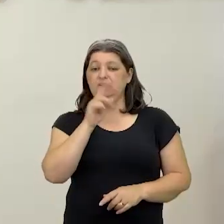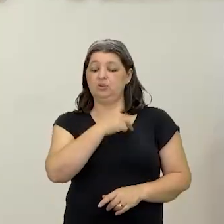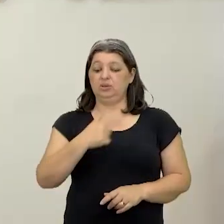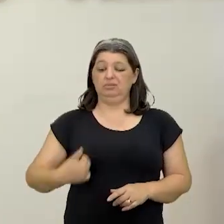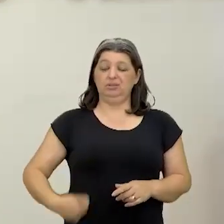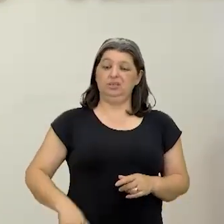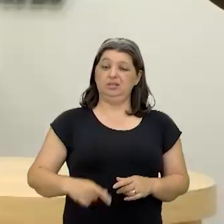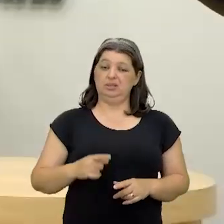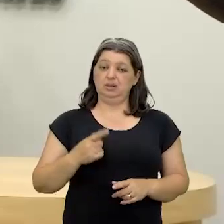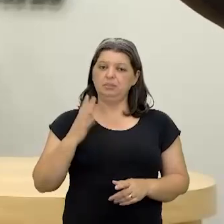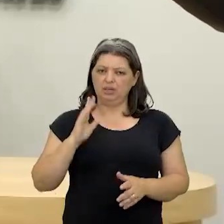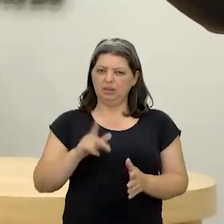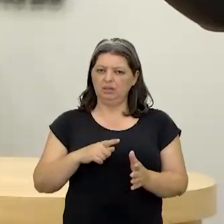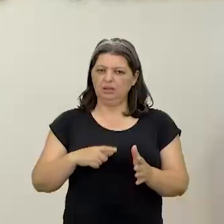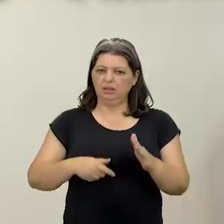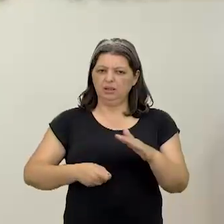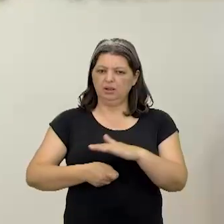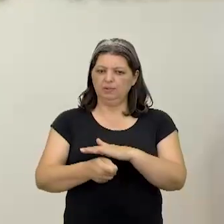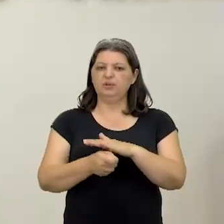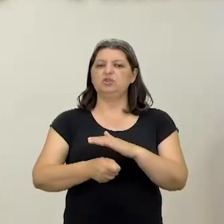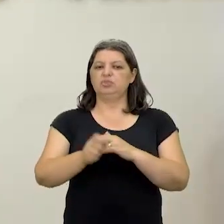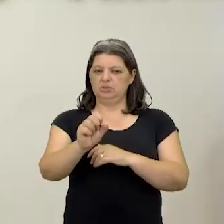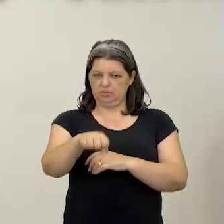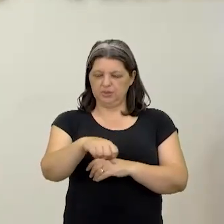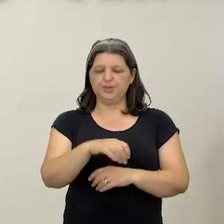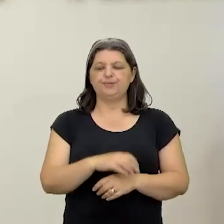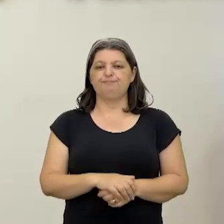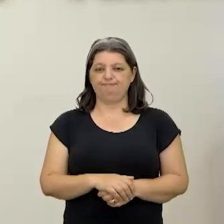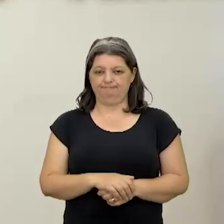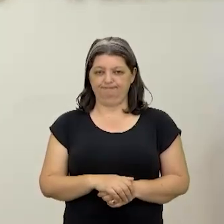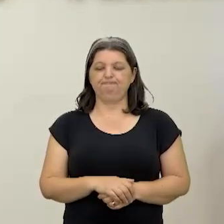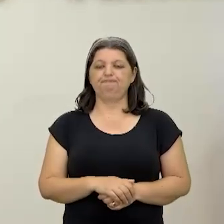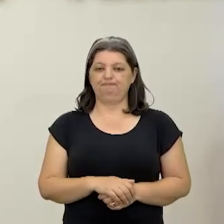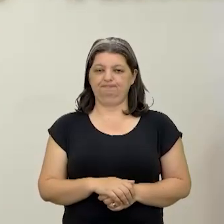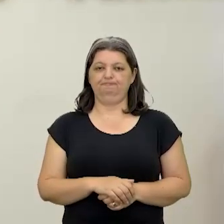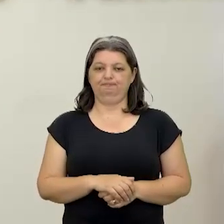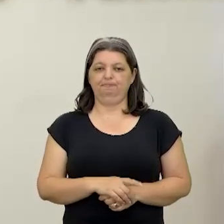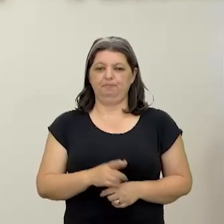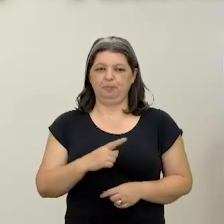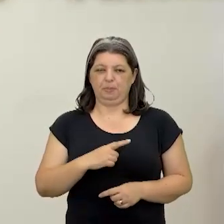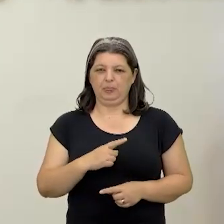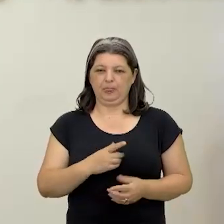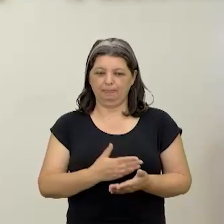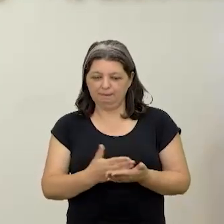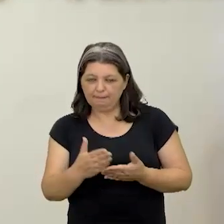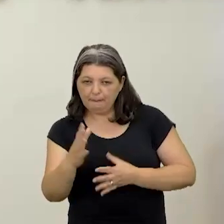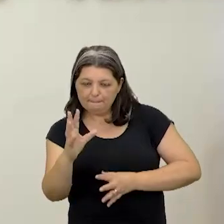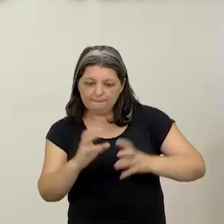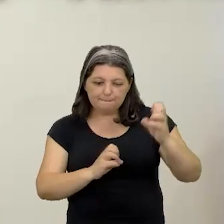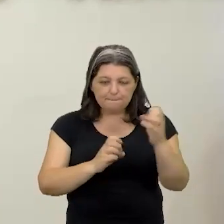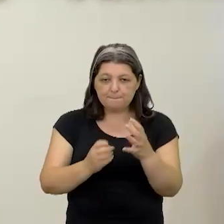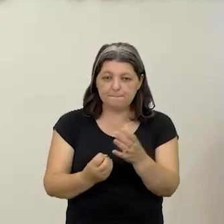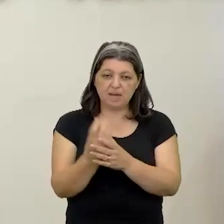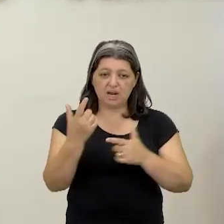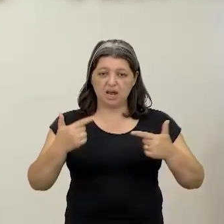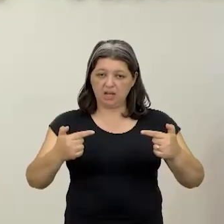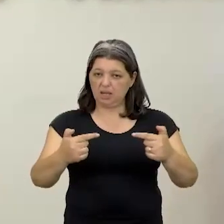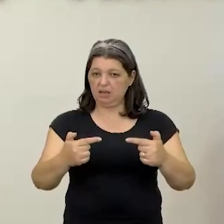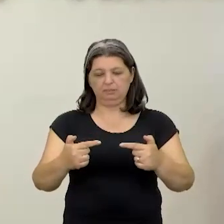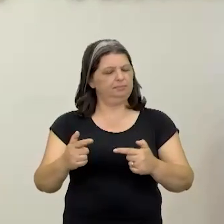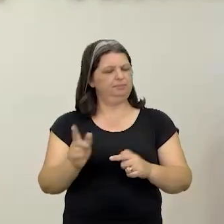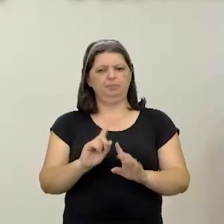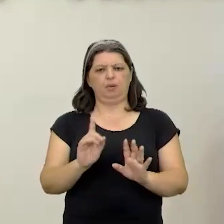Mas, ó... E eles estão investindo pra isso, né? Isso. Mas aquela... De repente o pessoal mas isso vai esquentar, vai estourar a guerra. Não. Muito